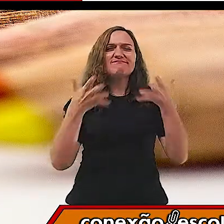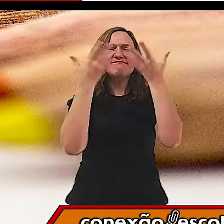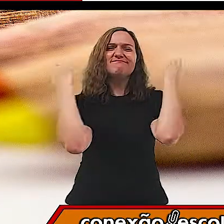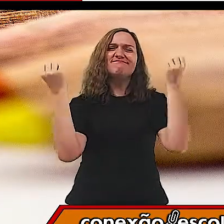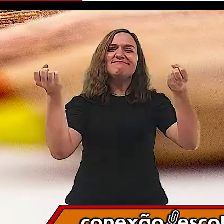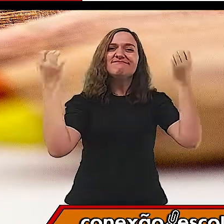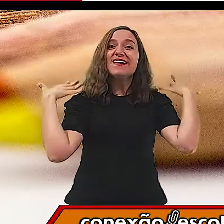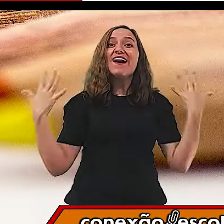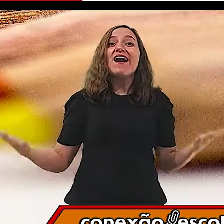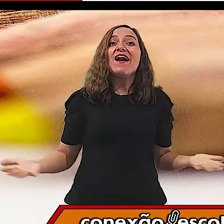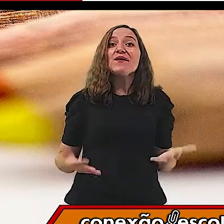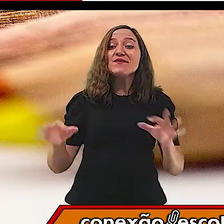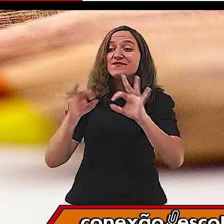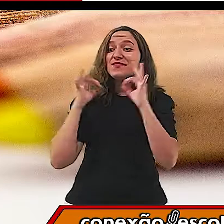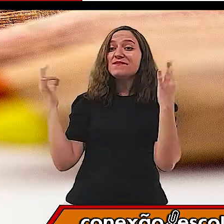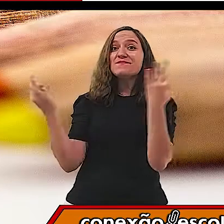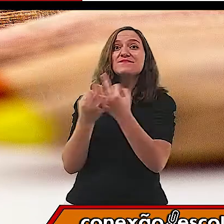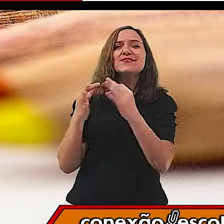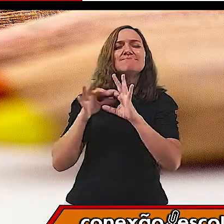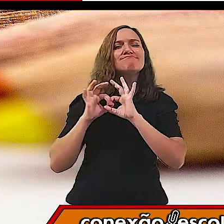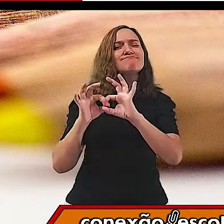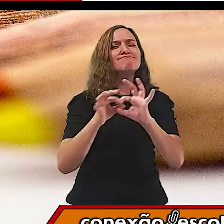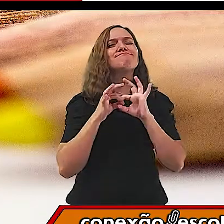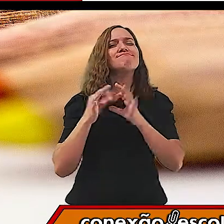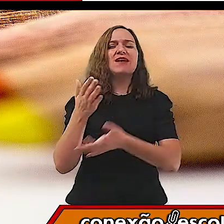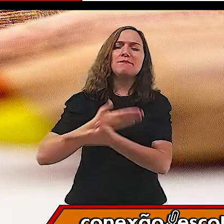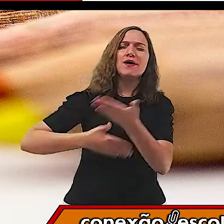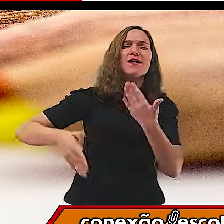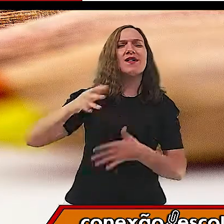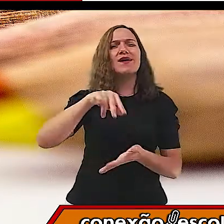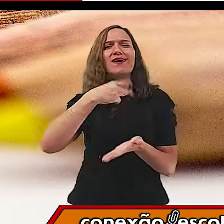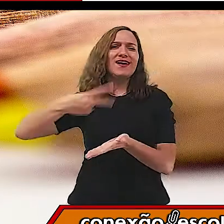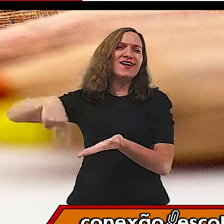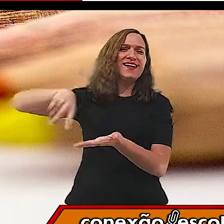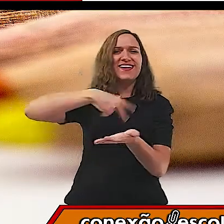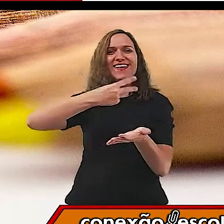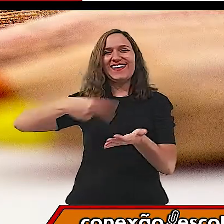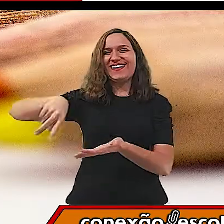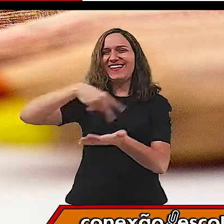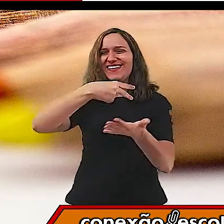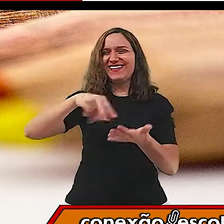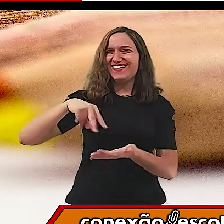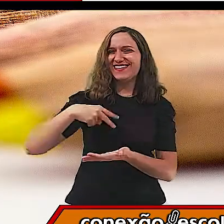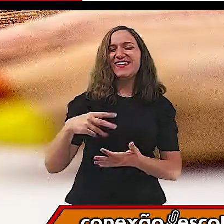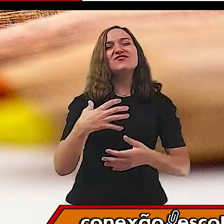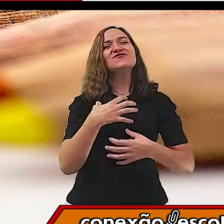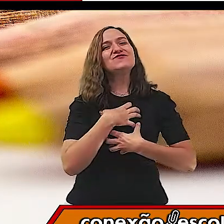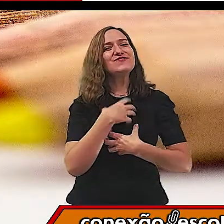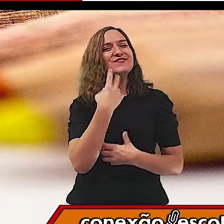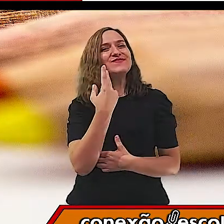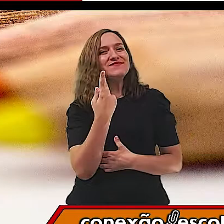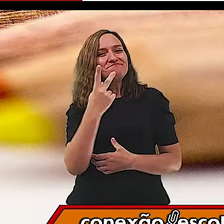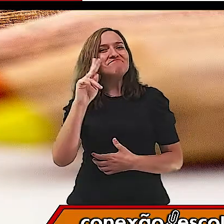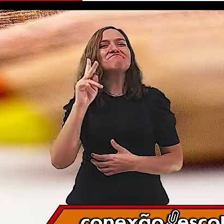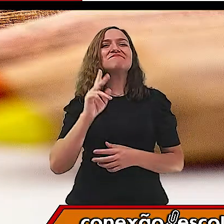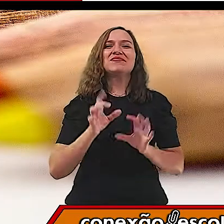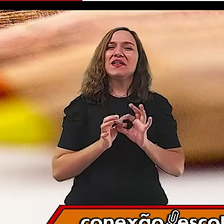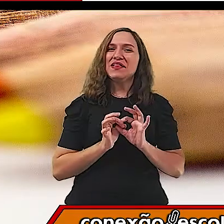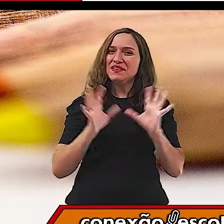conecte um com o outro e dançam, dançam, dançam, conforme a sua imaginação